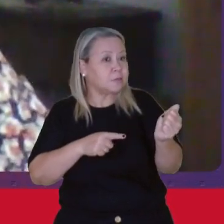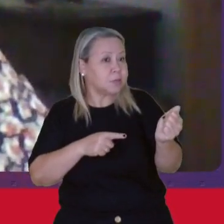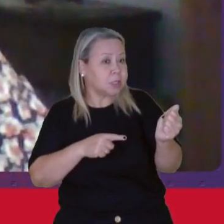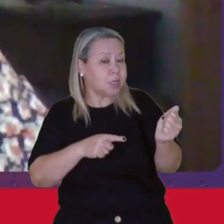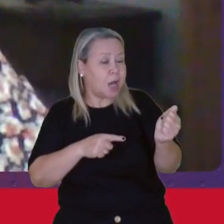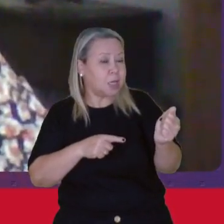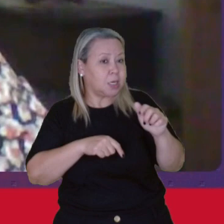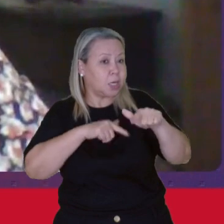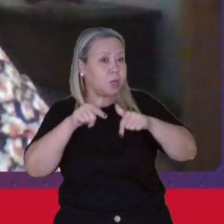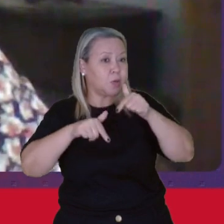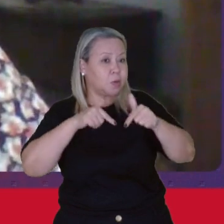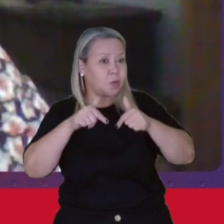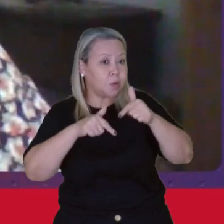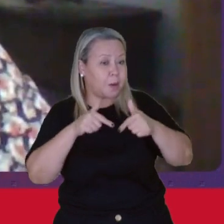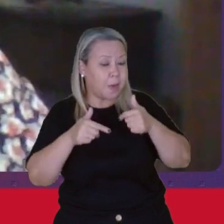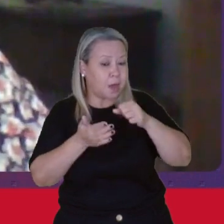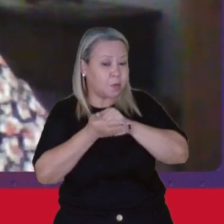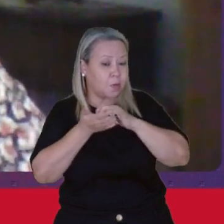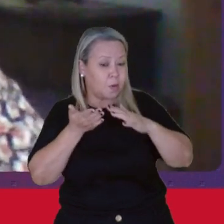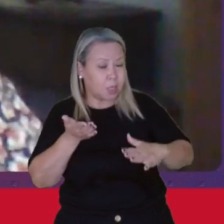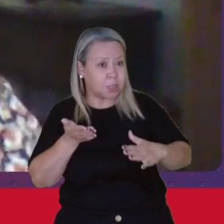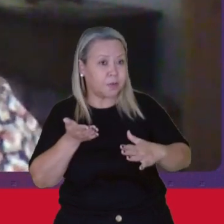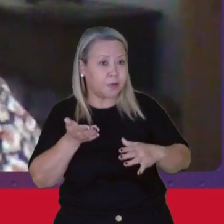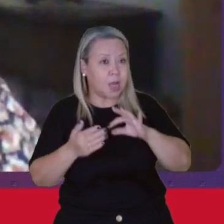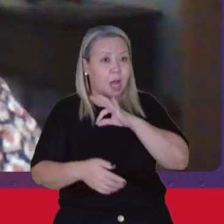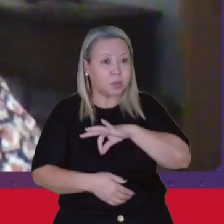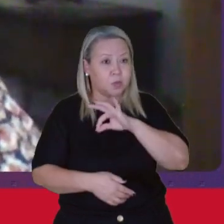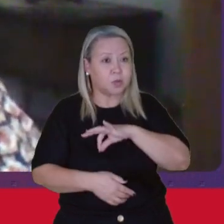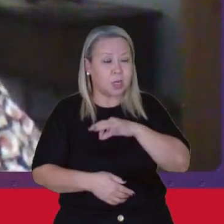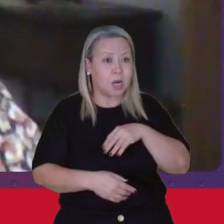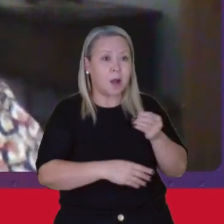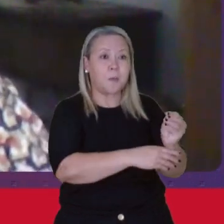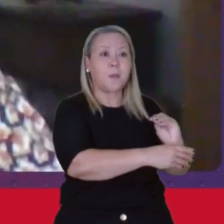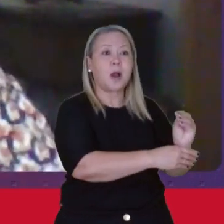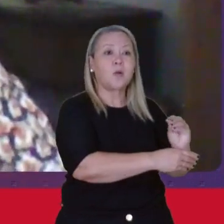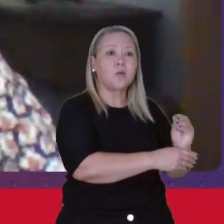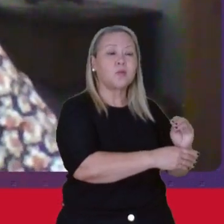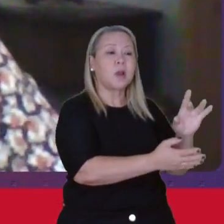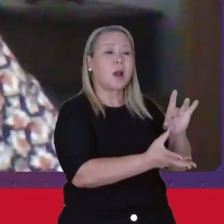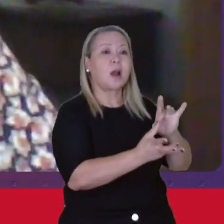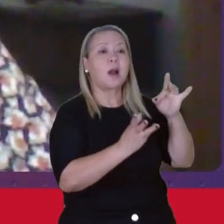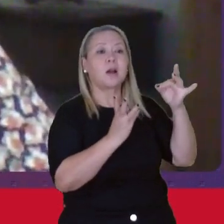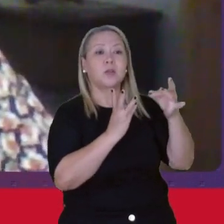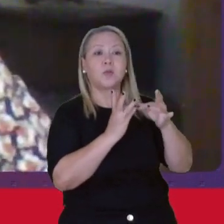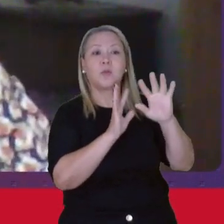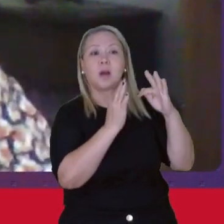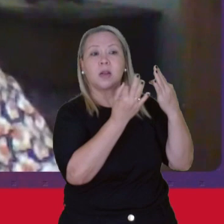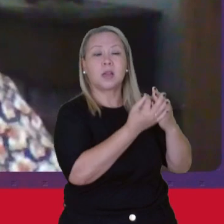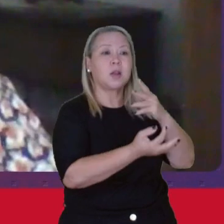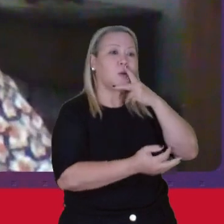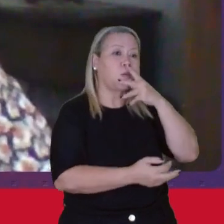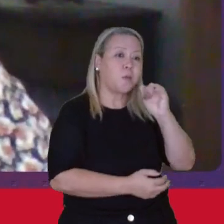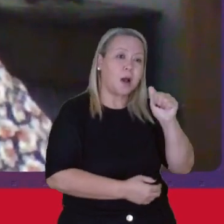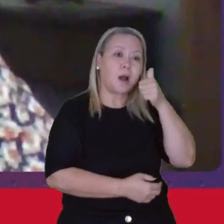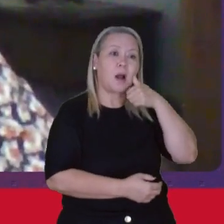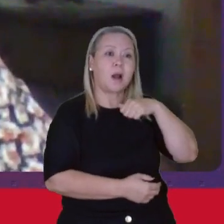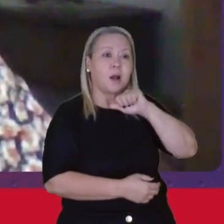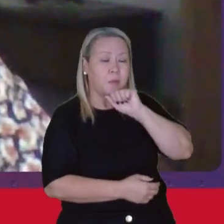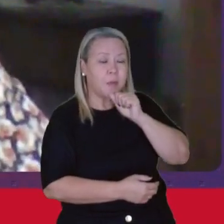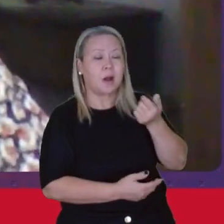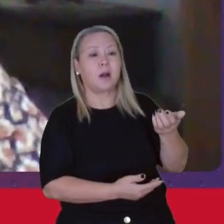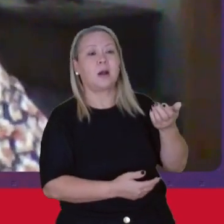mercado De trabalho De uma atividade Produtiva Para cuidar De um parente Dos pais De um idoso De um